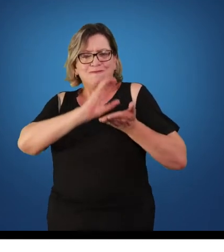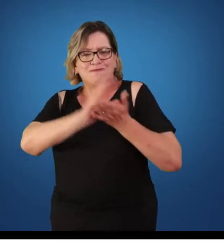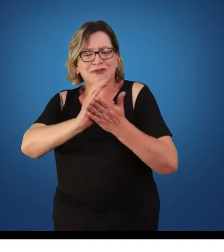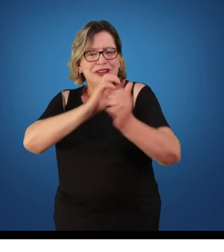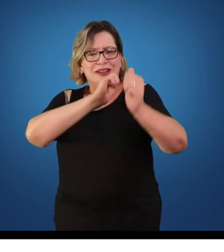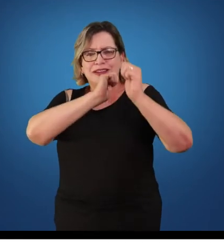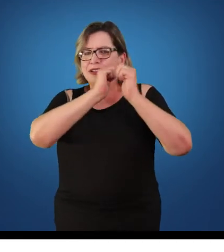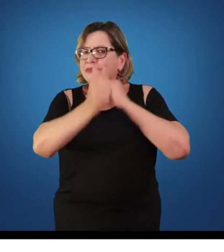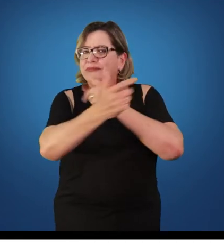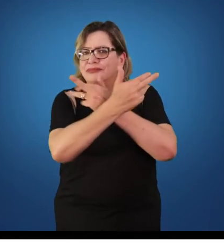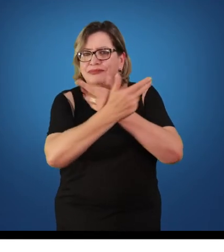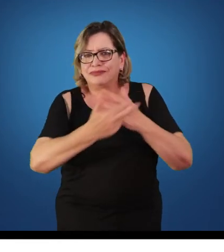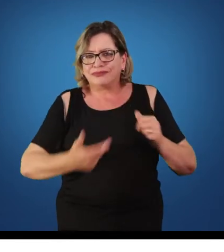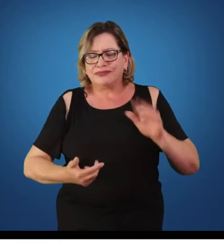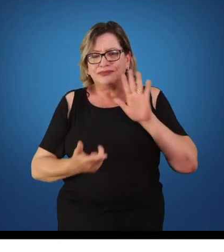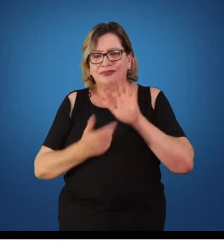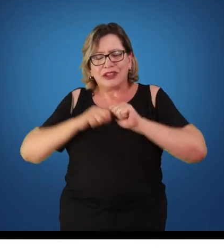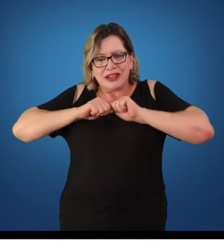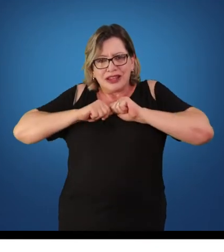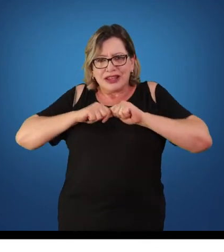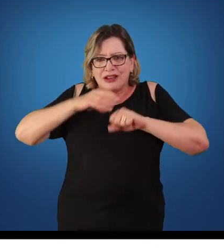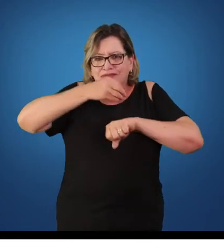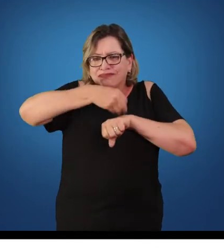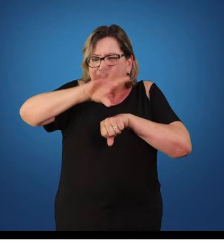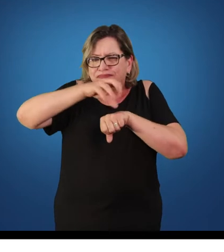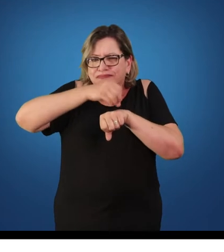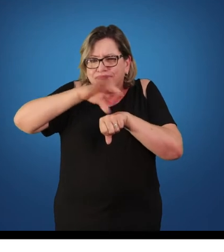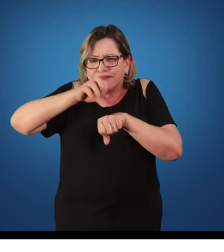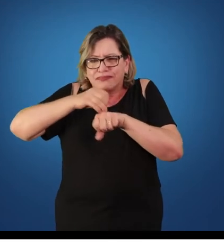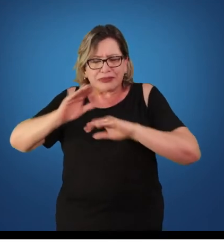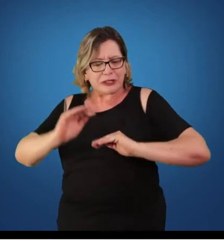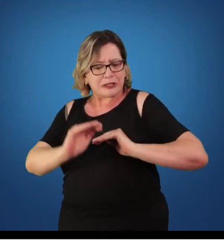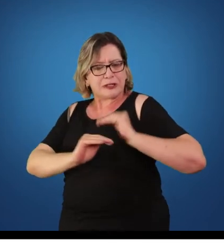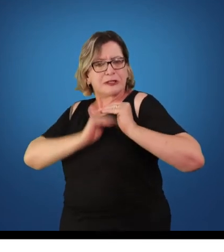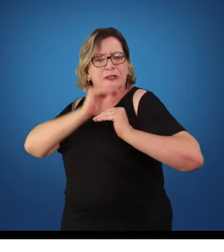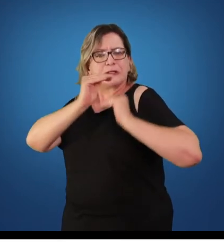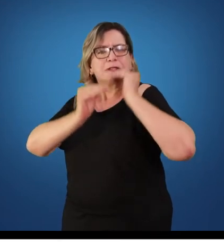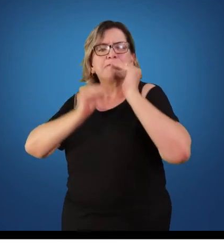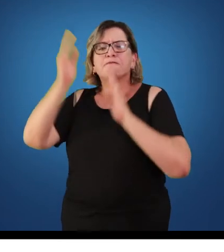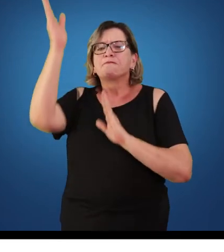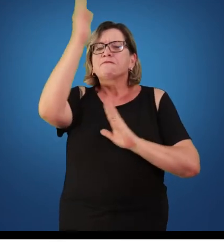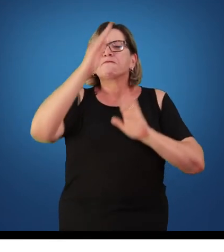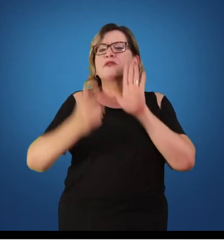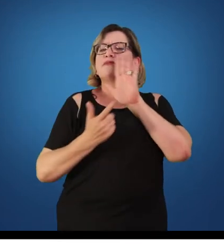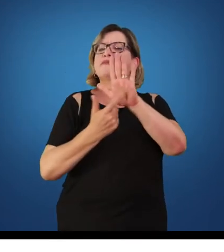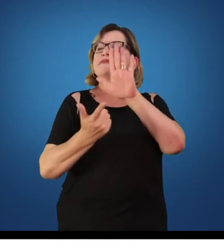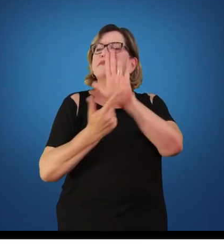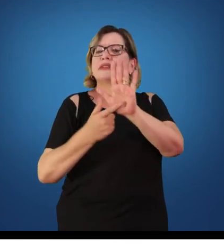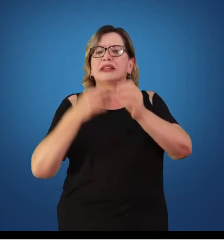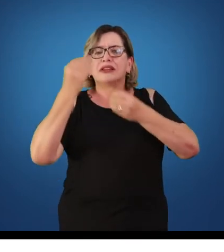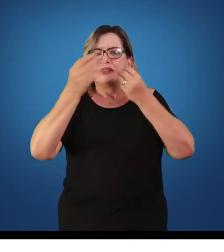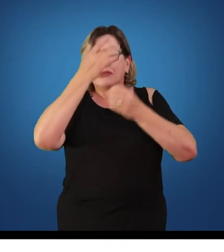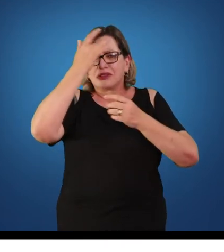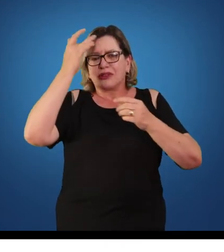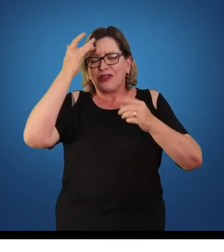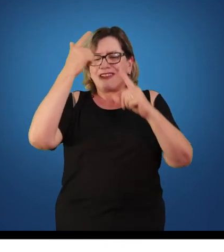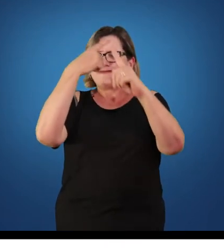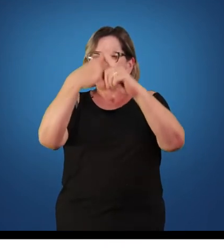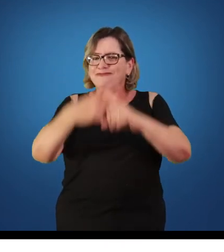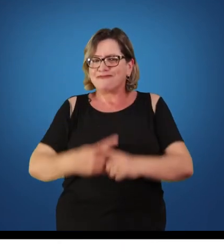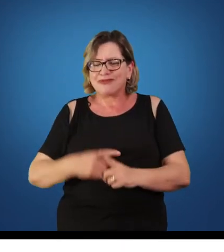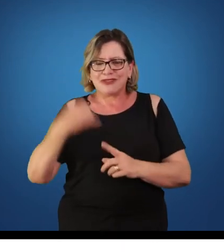esportes, propagando a ideia de promoção do país por meio dos êxitos em competições